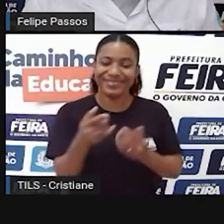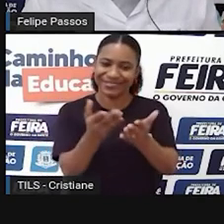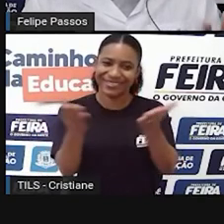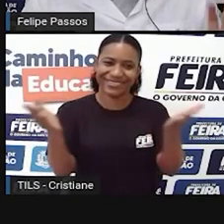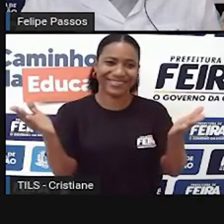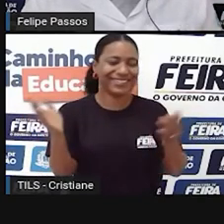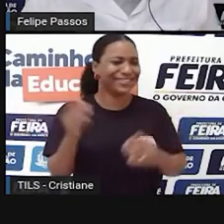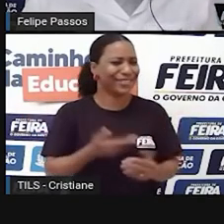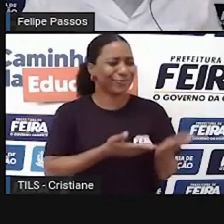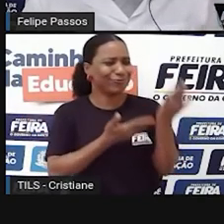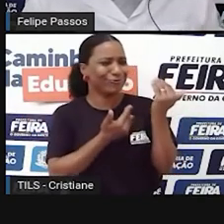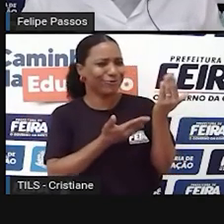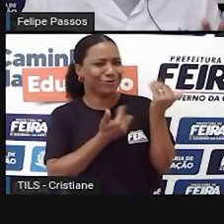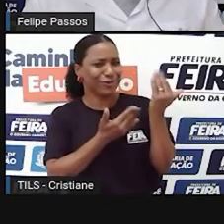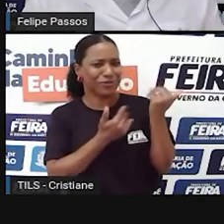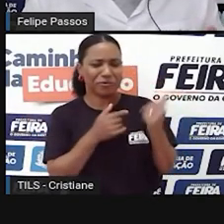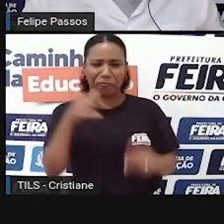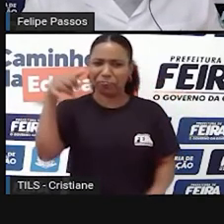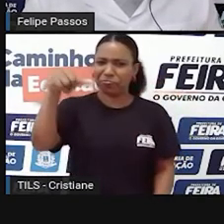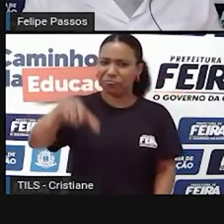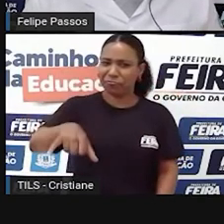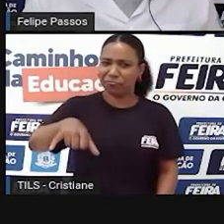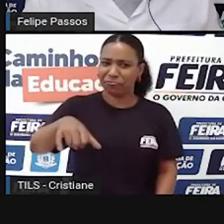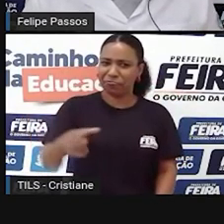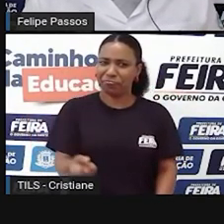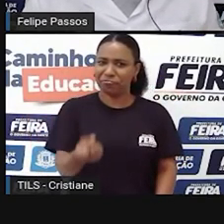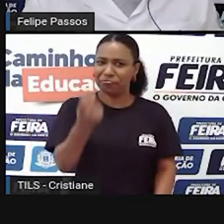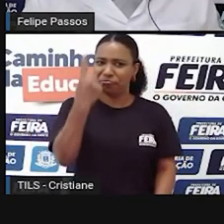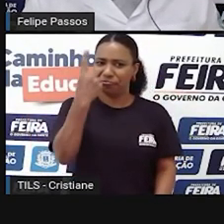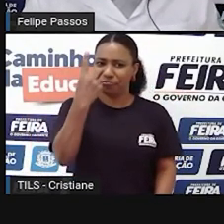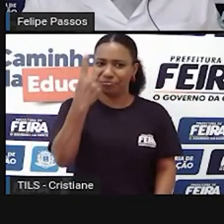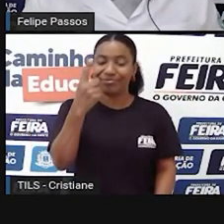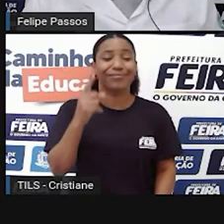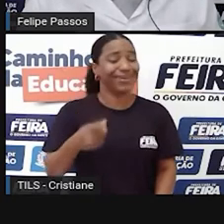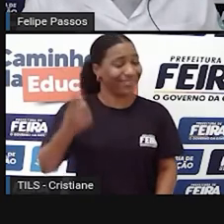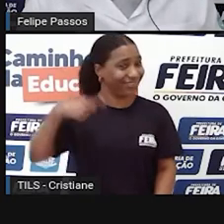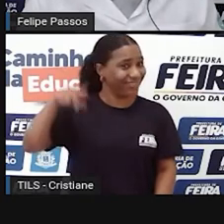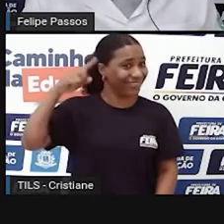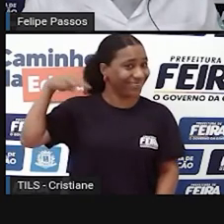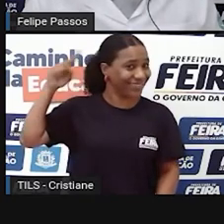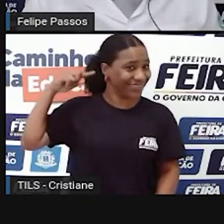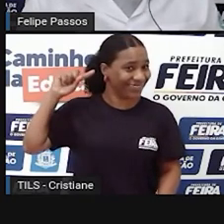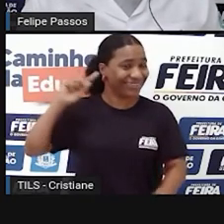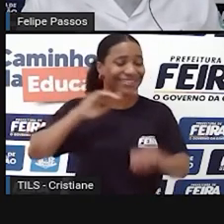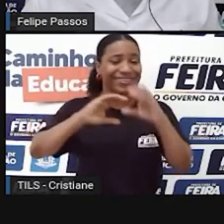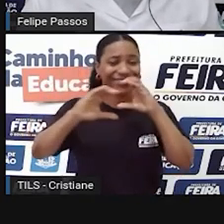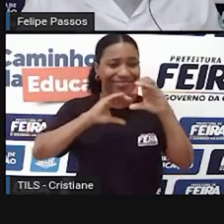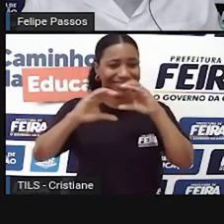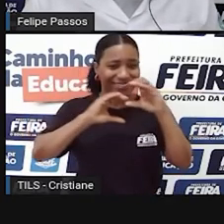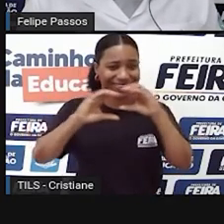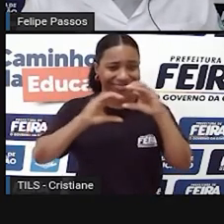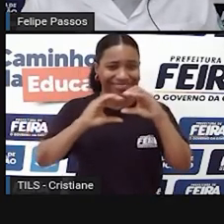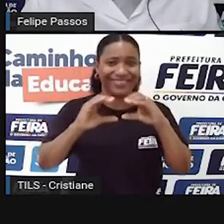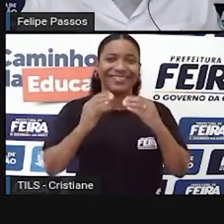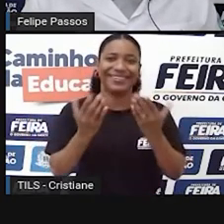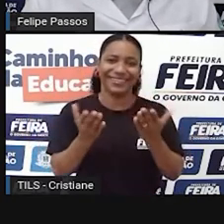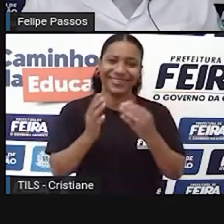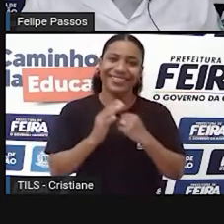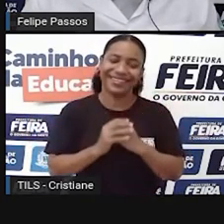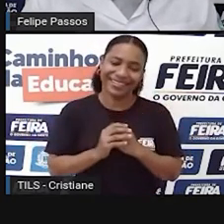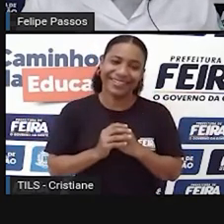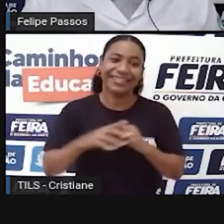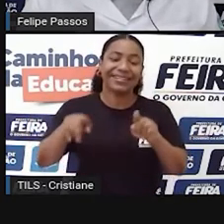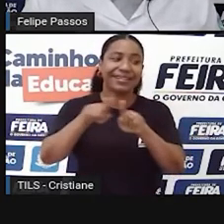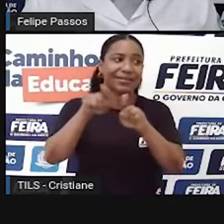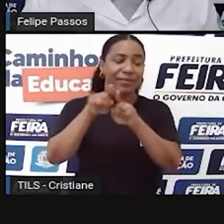deve ser uma máquina alienígena, né? Mas até pouco tempo atrás, a gente usava esse aparelho para se comunicar. Uma coisa que está cada vez menos comum